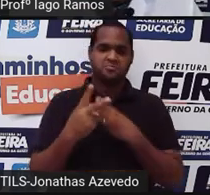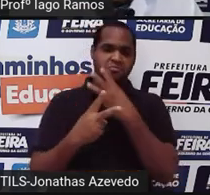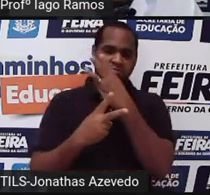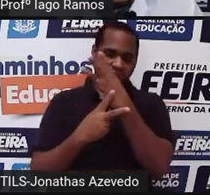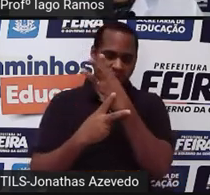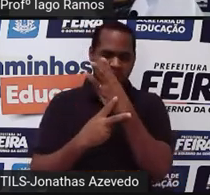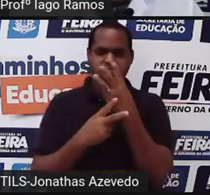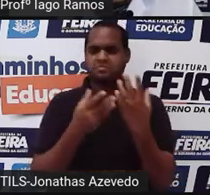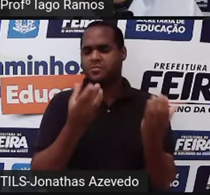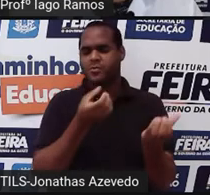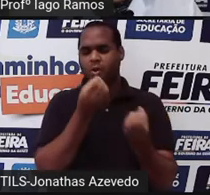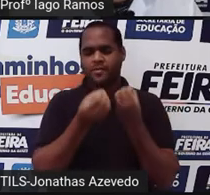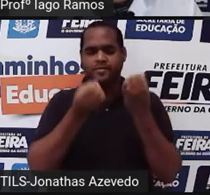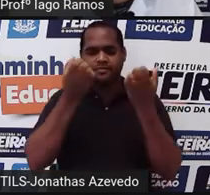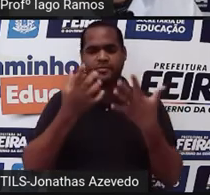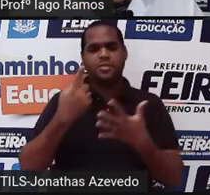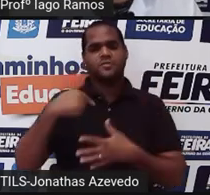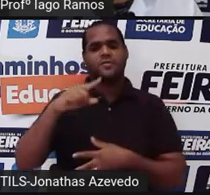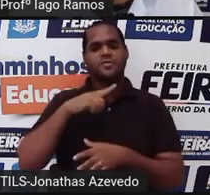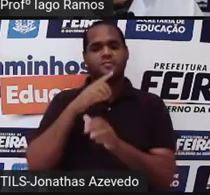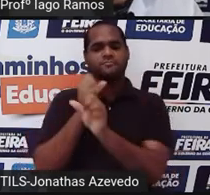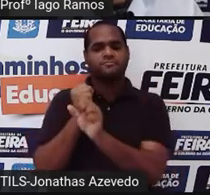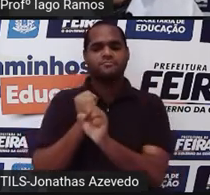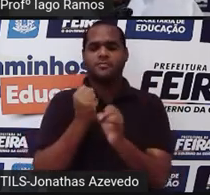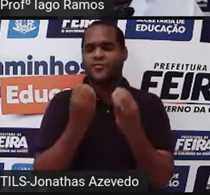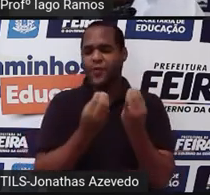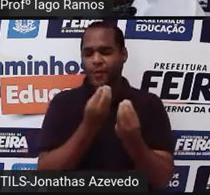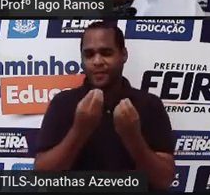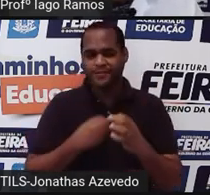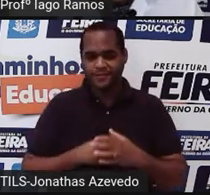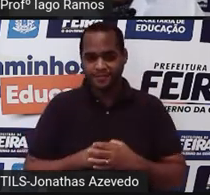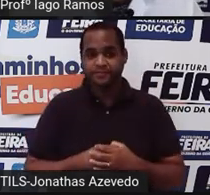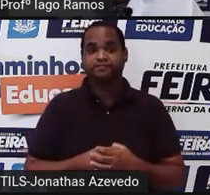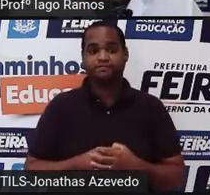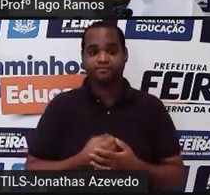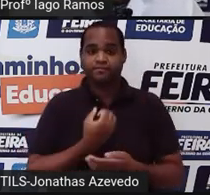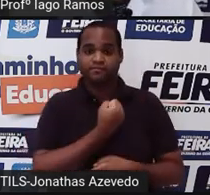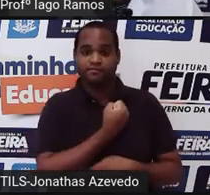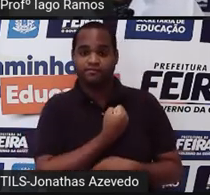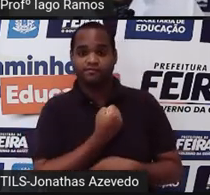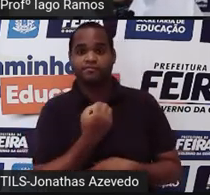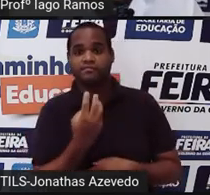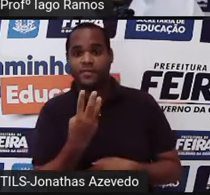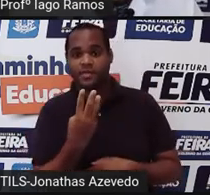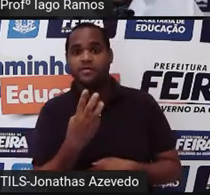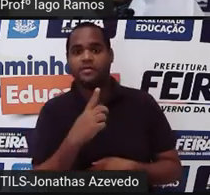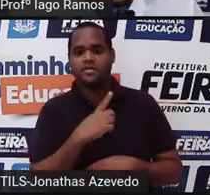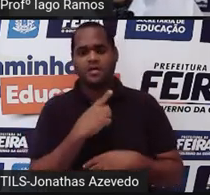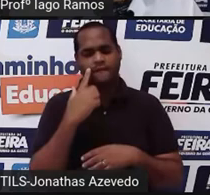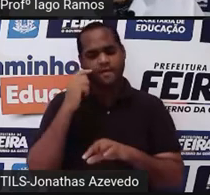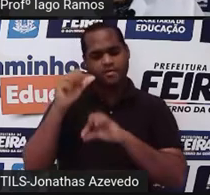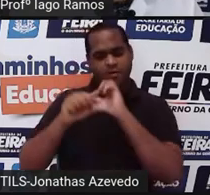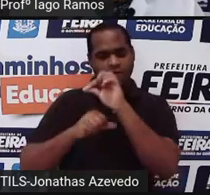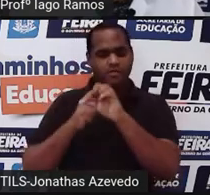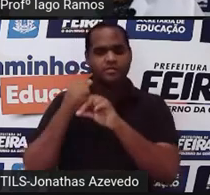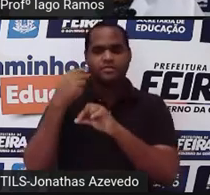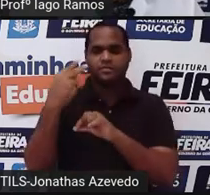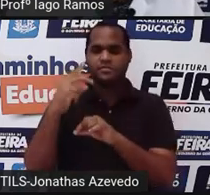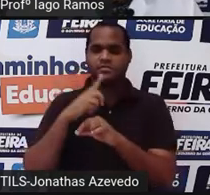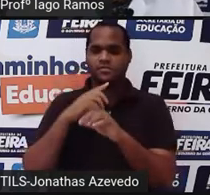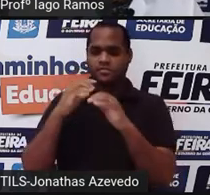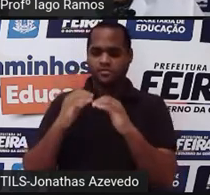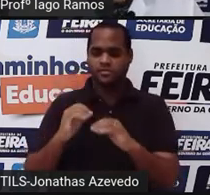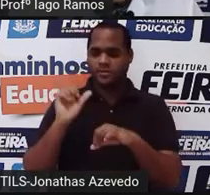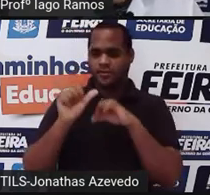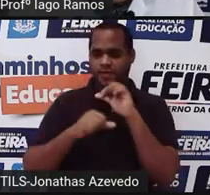Como é que nós calculamos isso? O número 3 lá de cima diz assim, olha, pega esse 2 aí embaixo, escreve